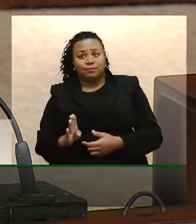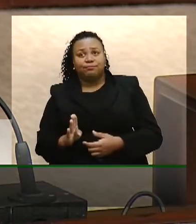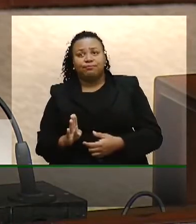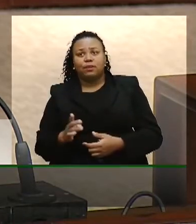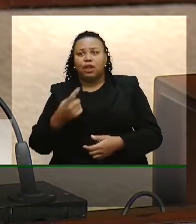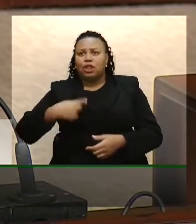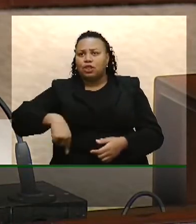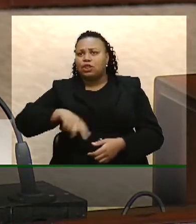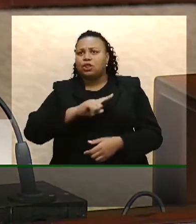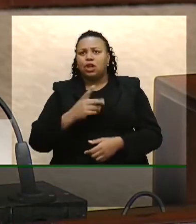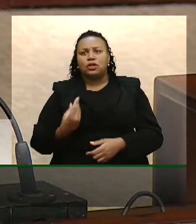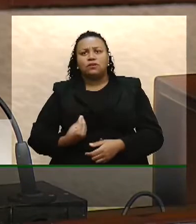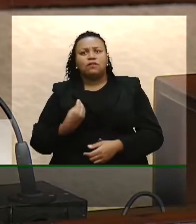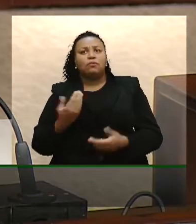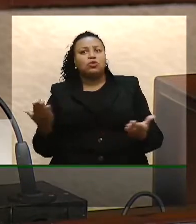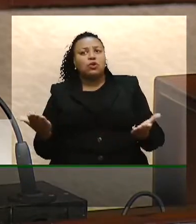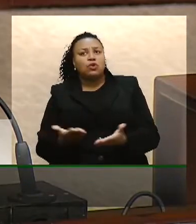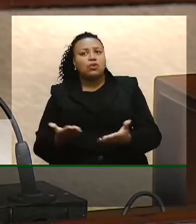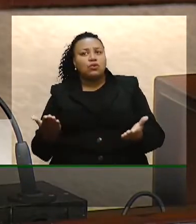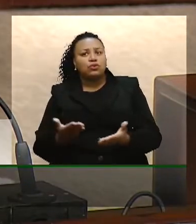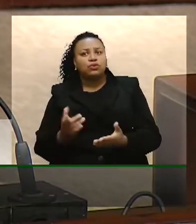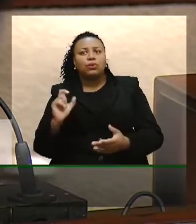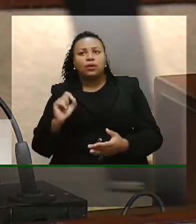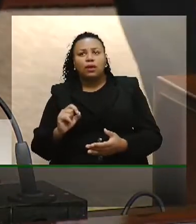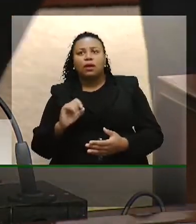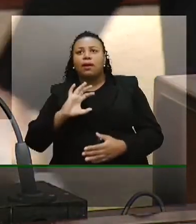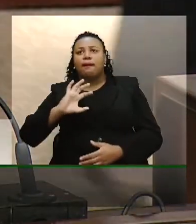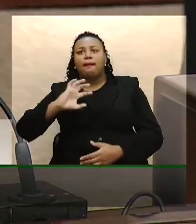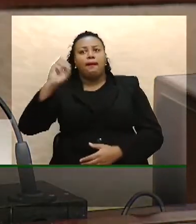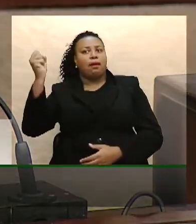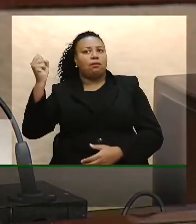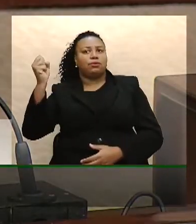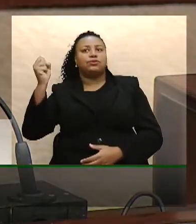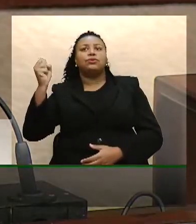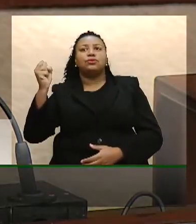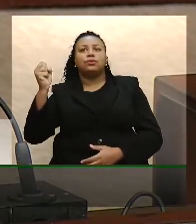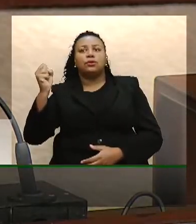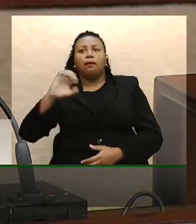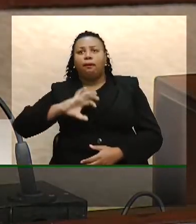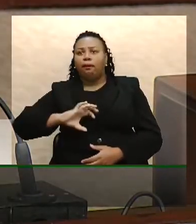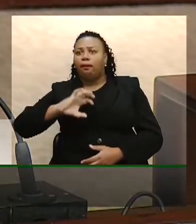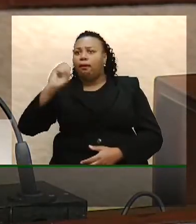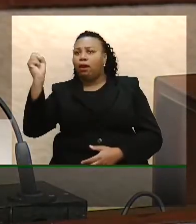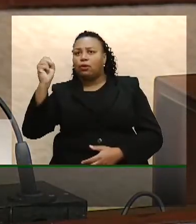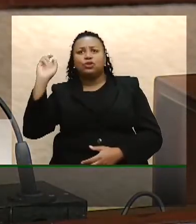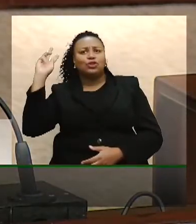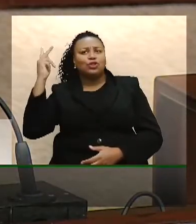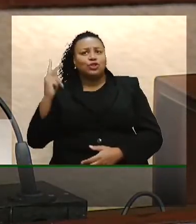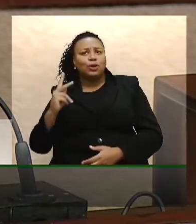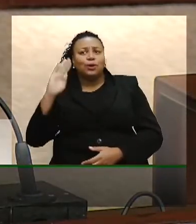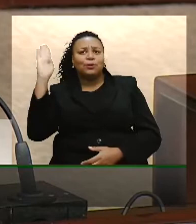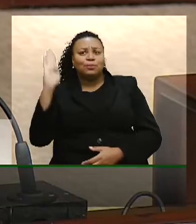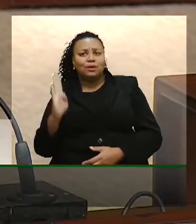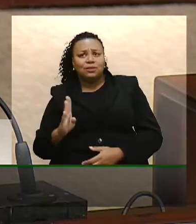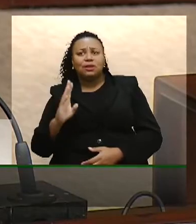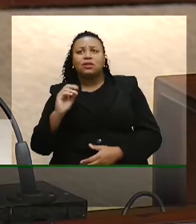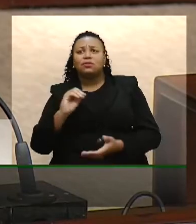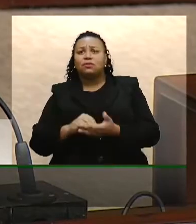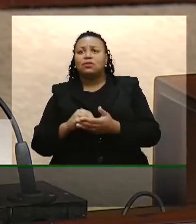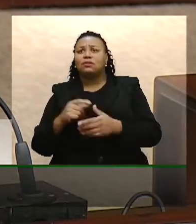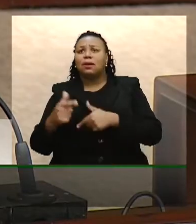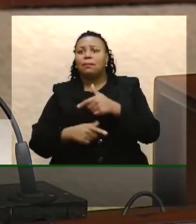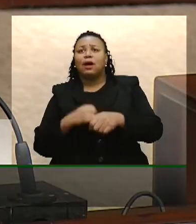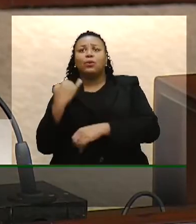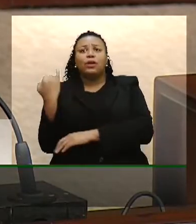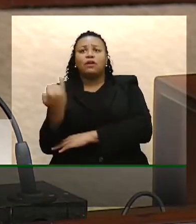Nós vivemos hoje o recorde o recorde na história do Brasil da informalidade